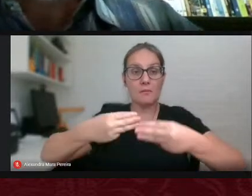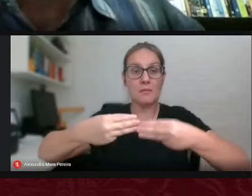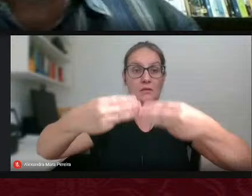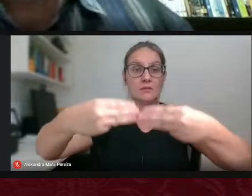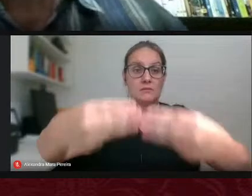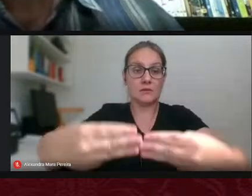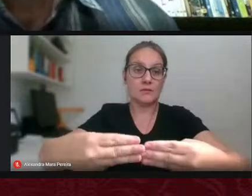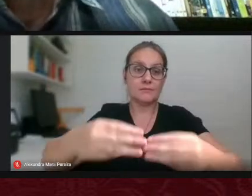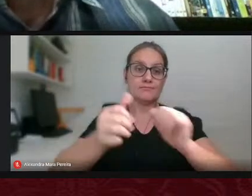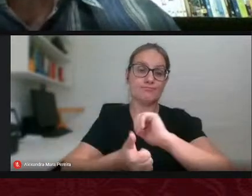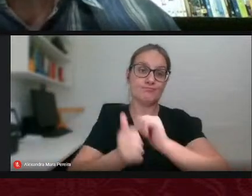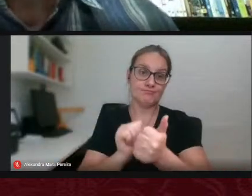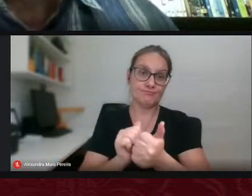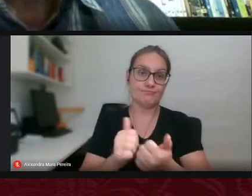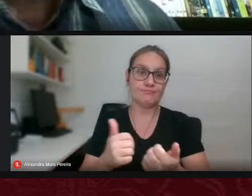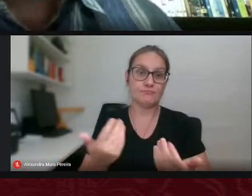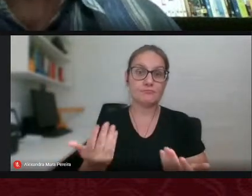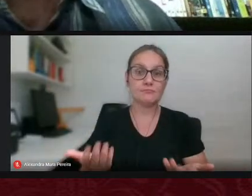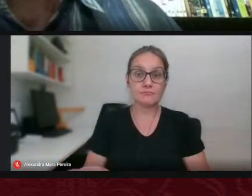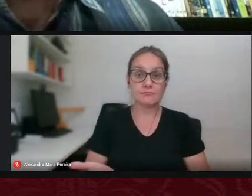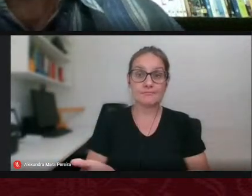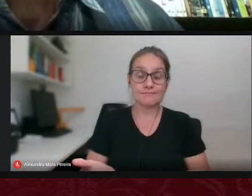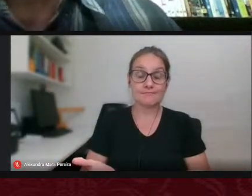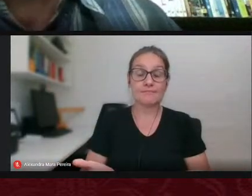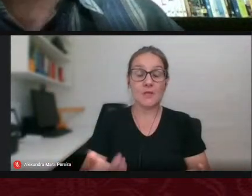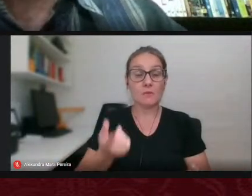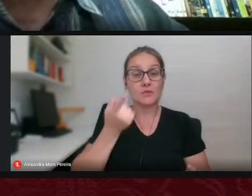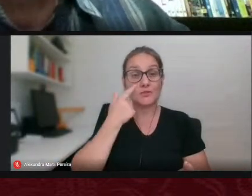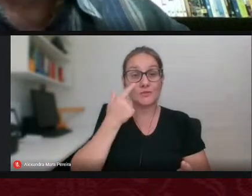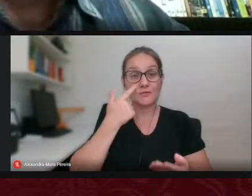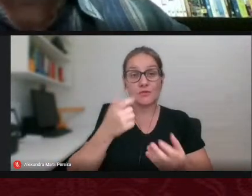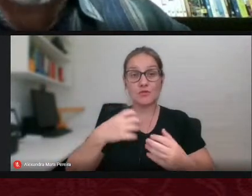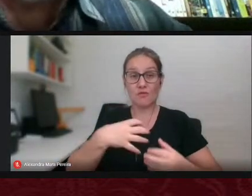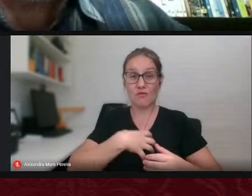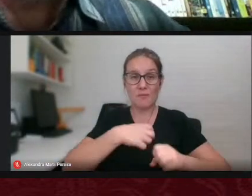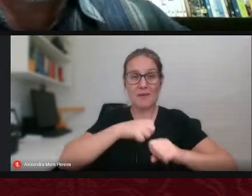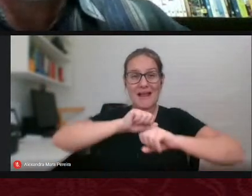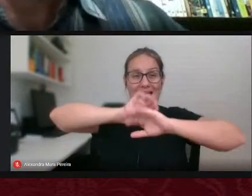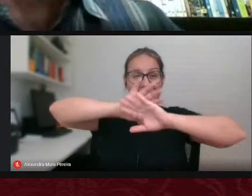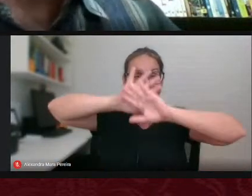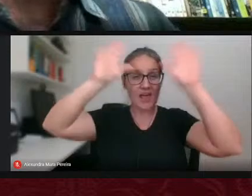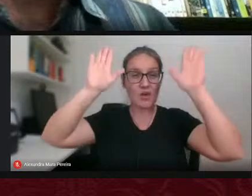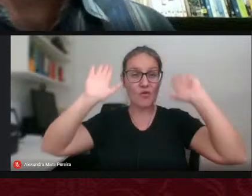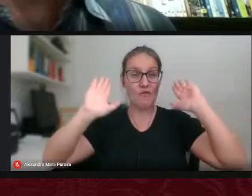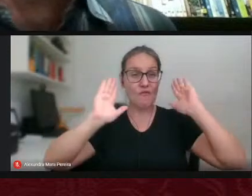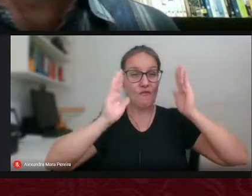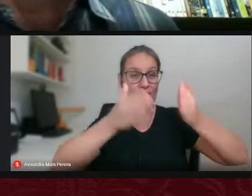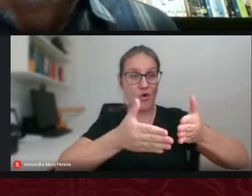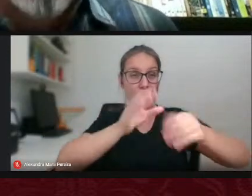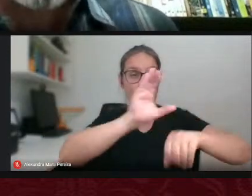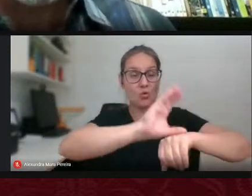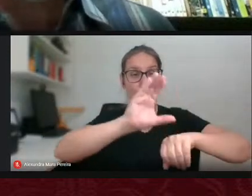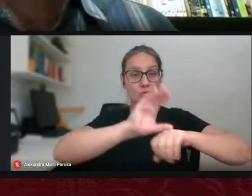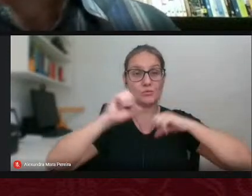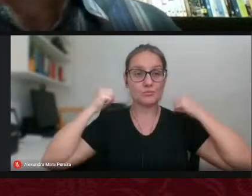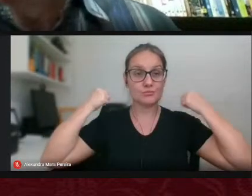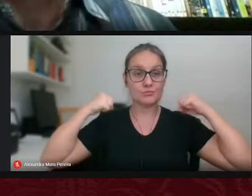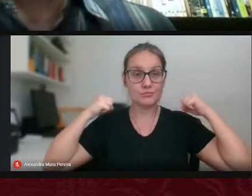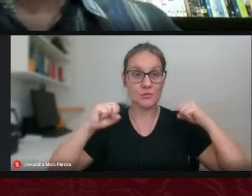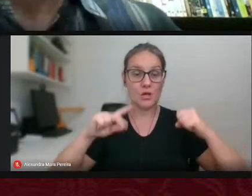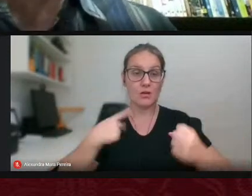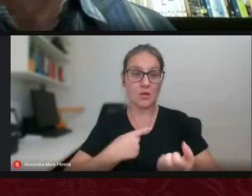isso se projeta claramente sobre a educação física por isso então nós registramos que